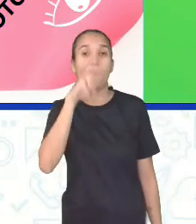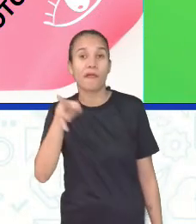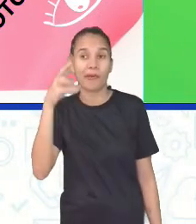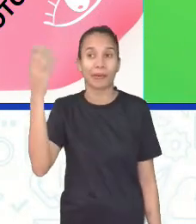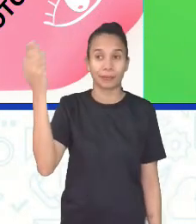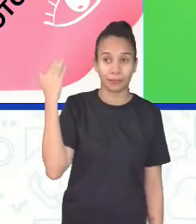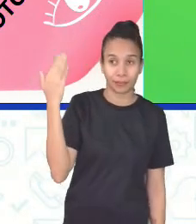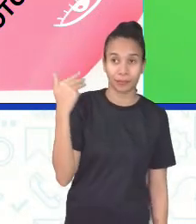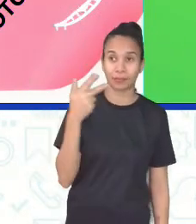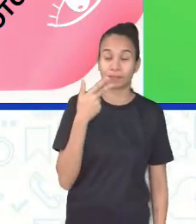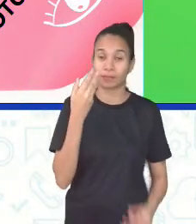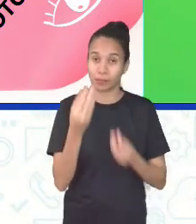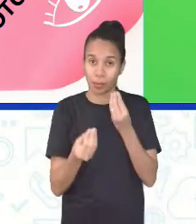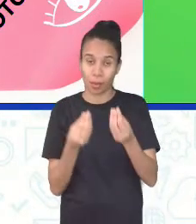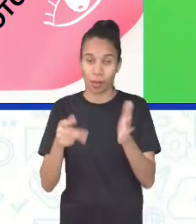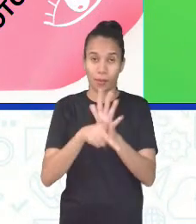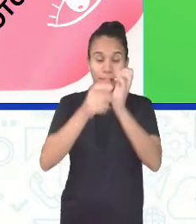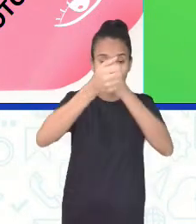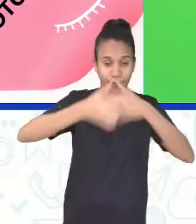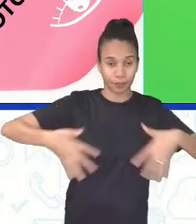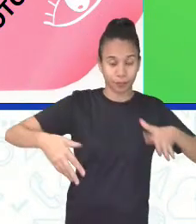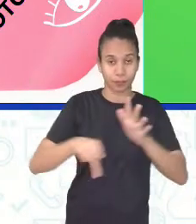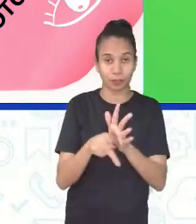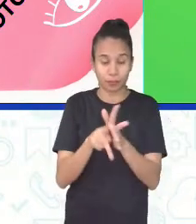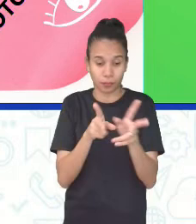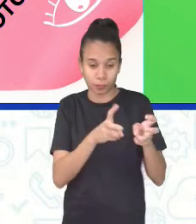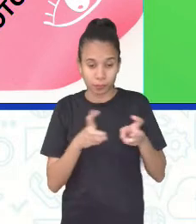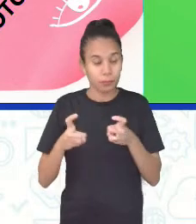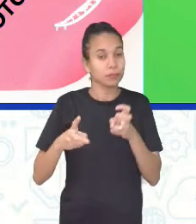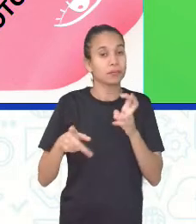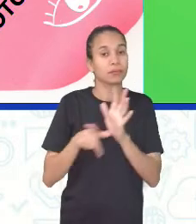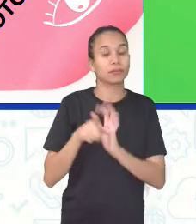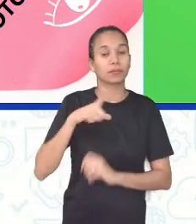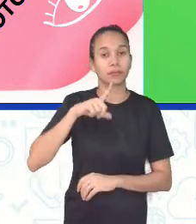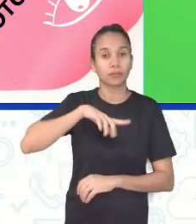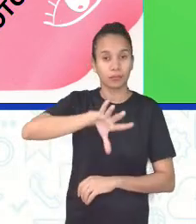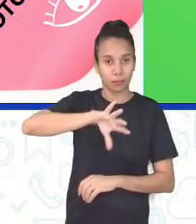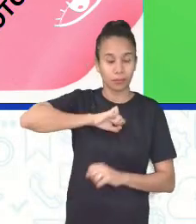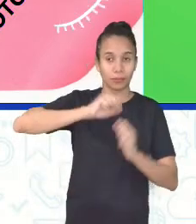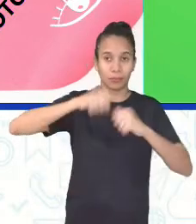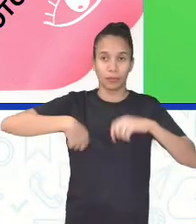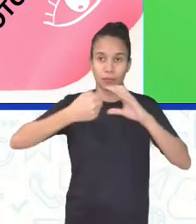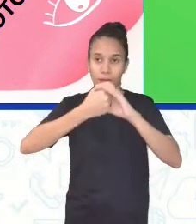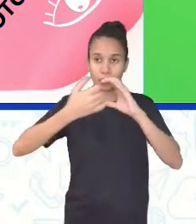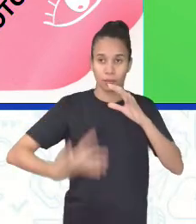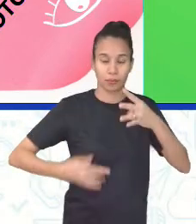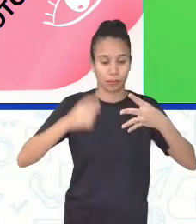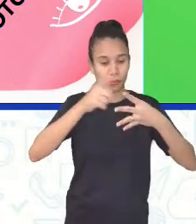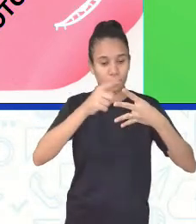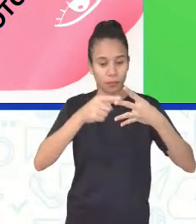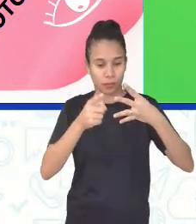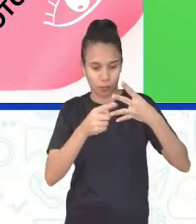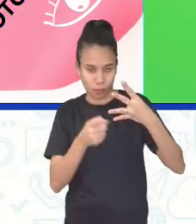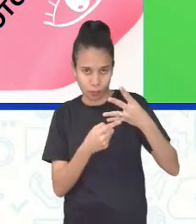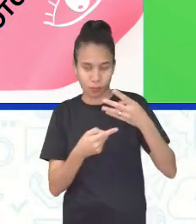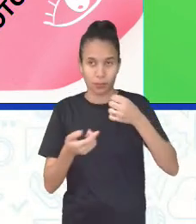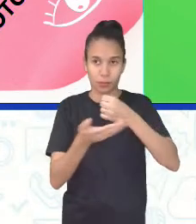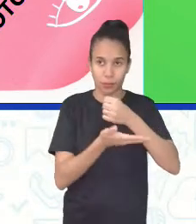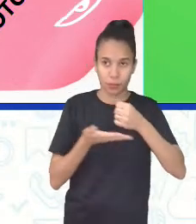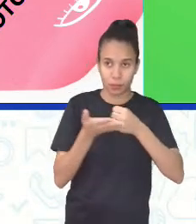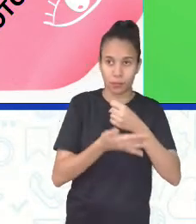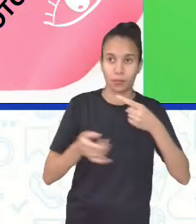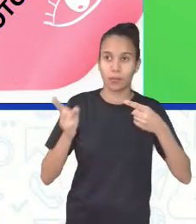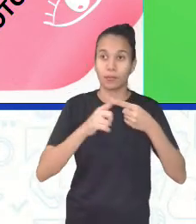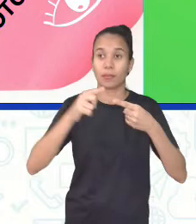Diz assim, de acordo com a natureza do estímulo captado, os receptores podem ser classificados em quatro tipos básicos. Os